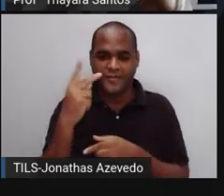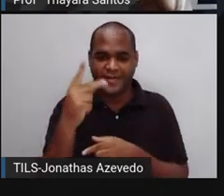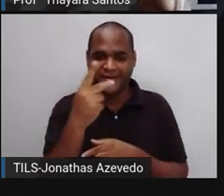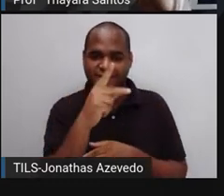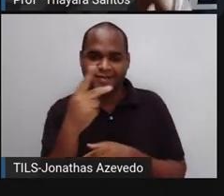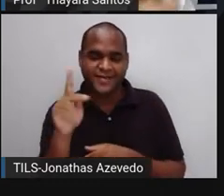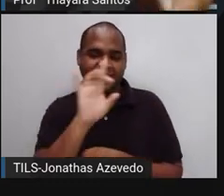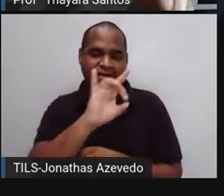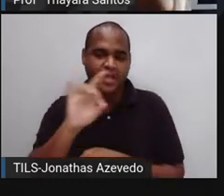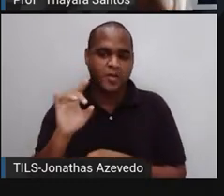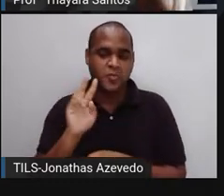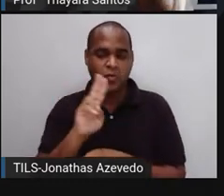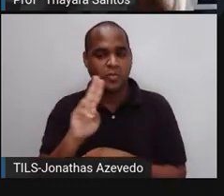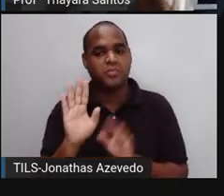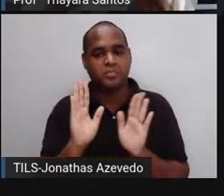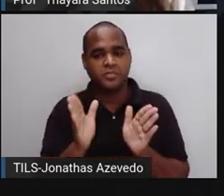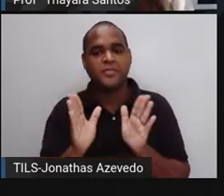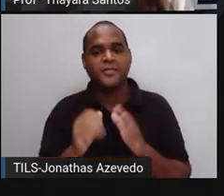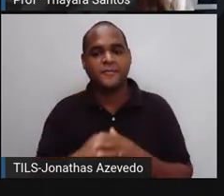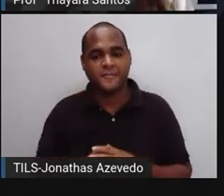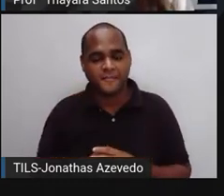de vocês. Eu já coloquei o meu aqui.